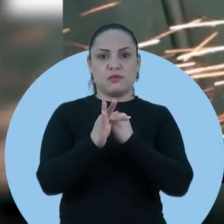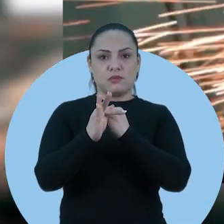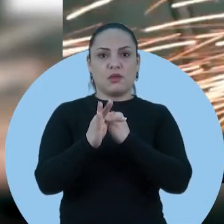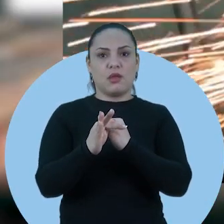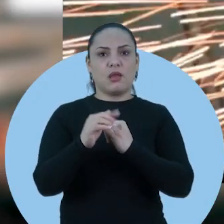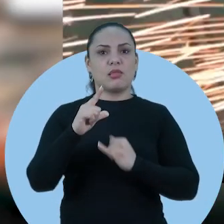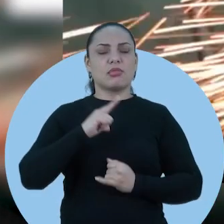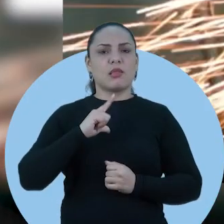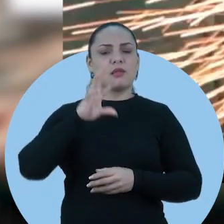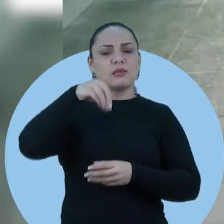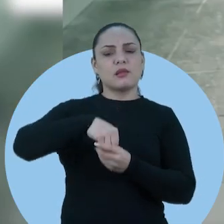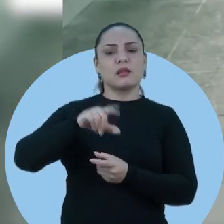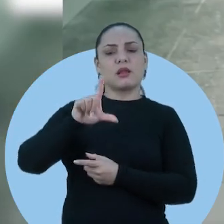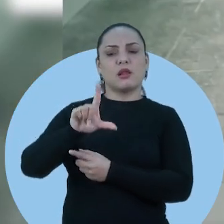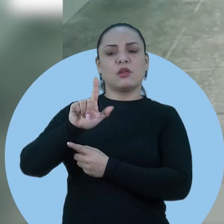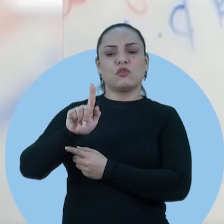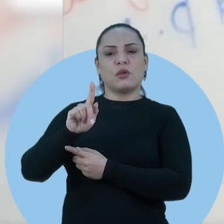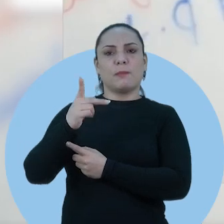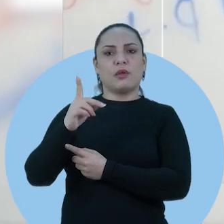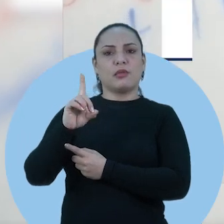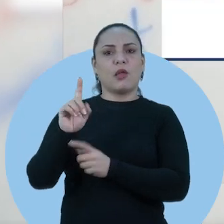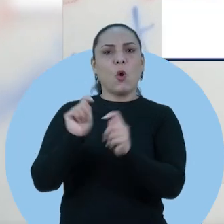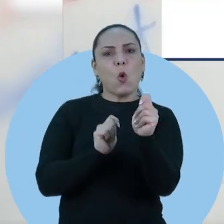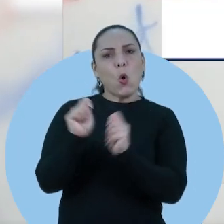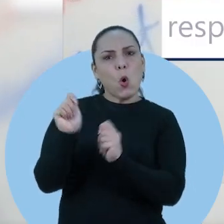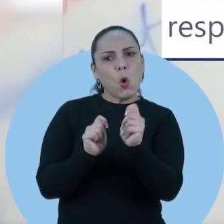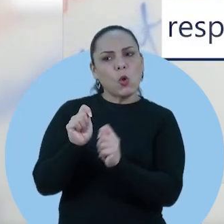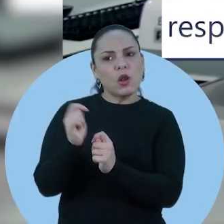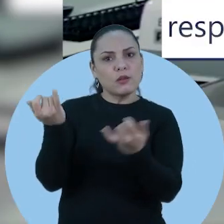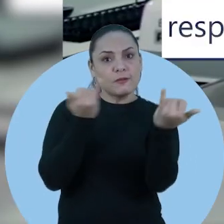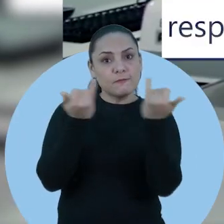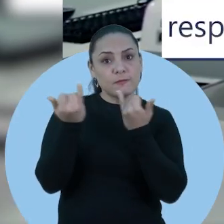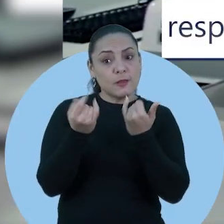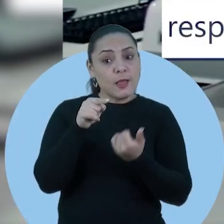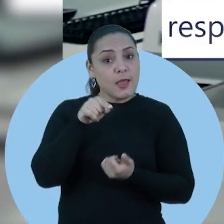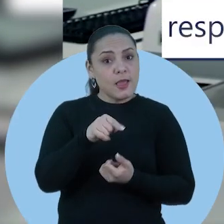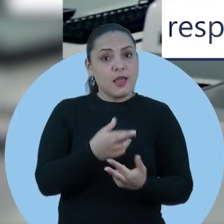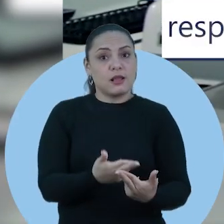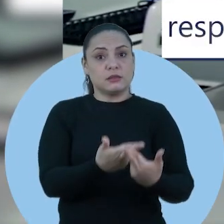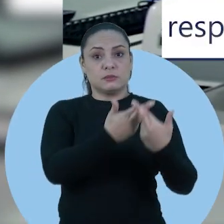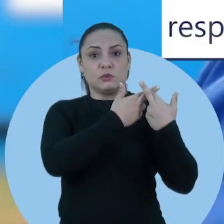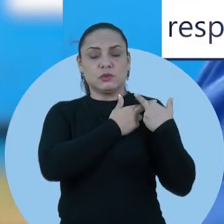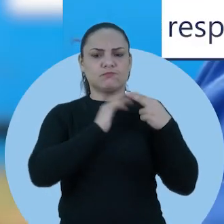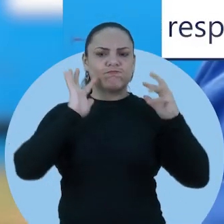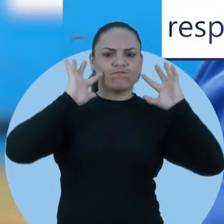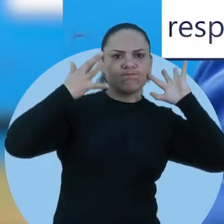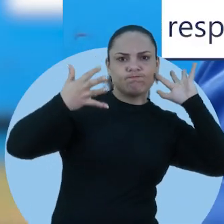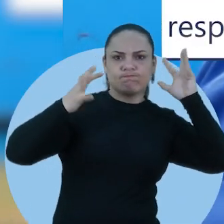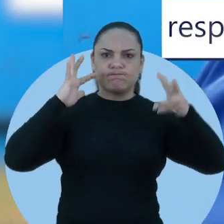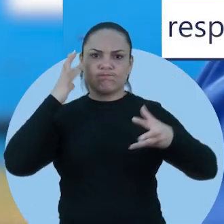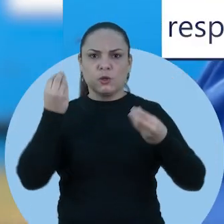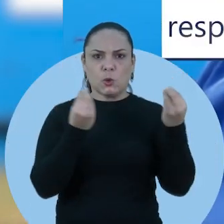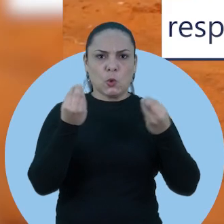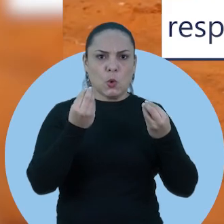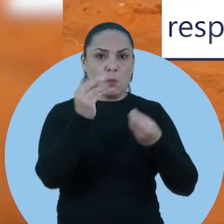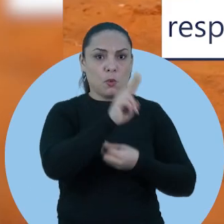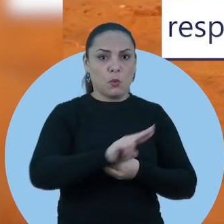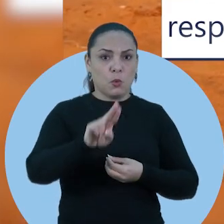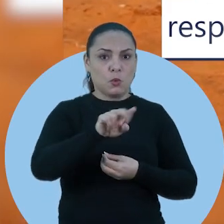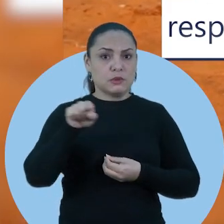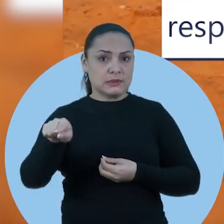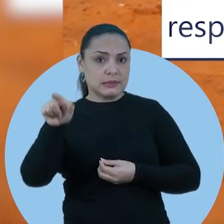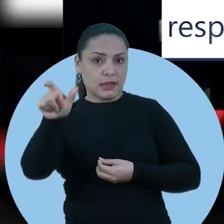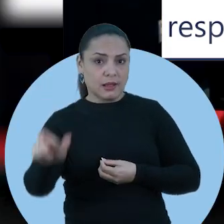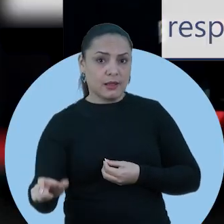considerado, pelo LGPD, o controlador dos dados, ou seja, o responsável por tomar decisões referentes ao tratamento dos dados